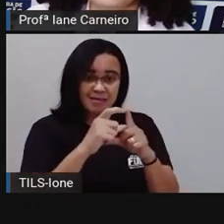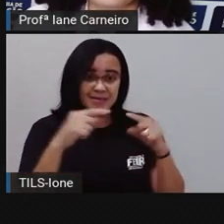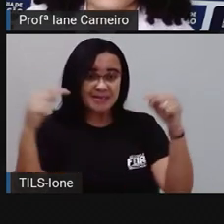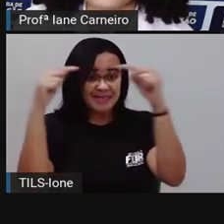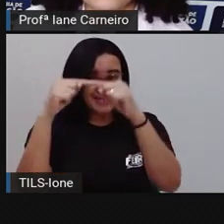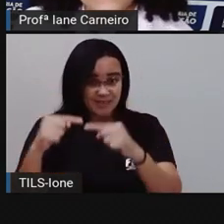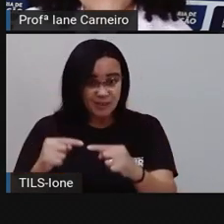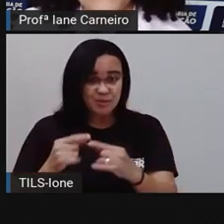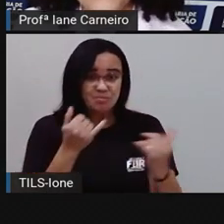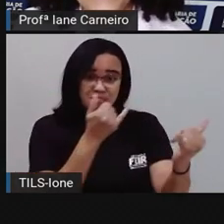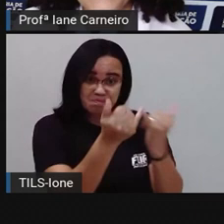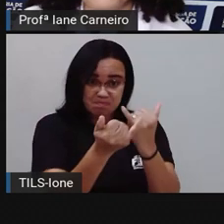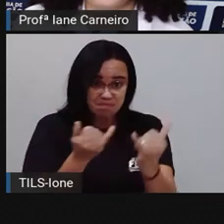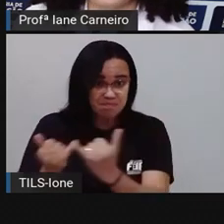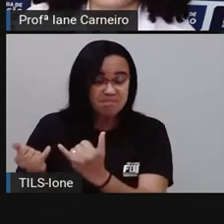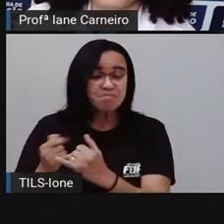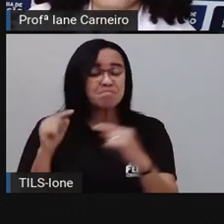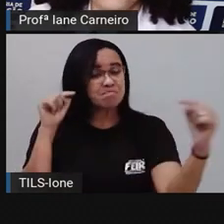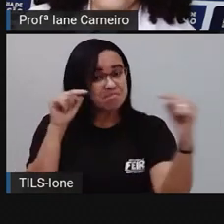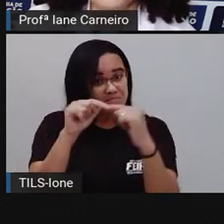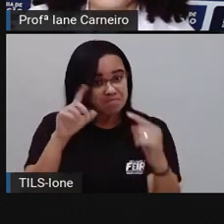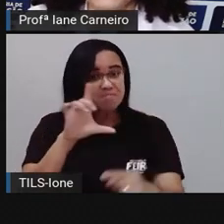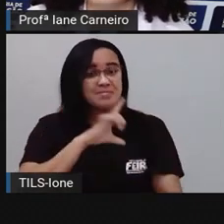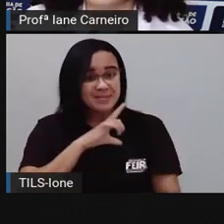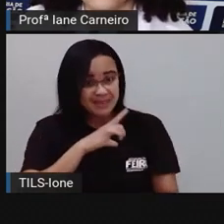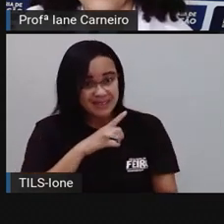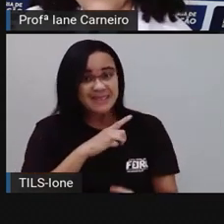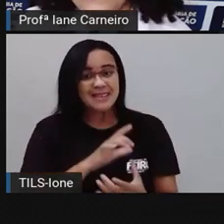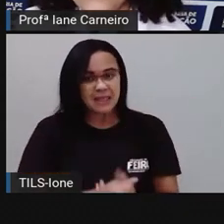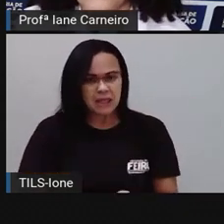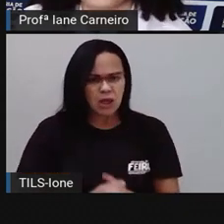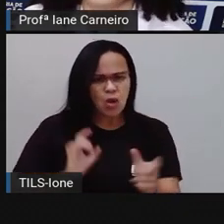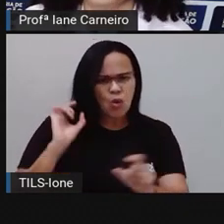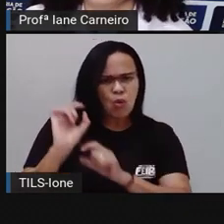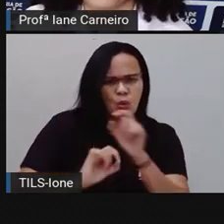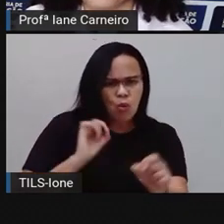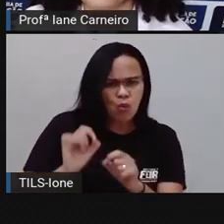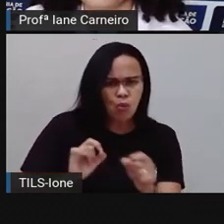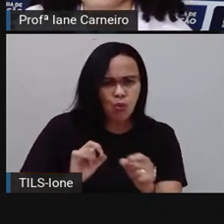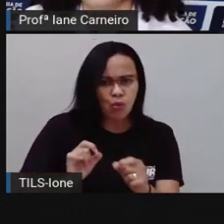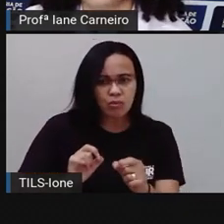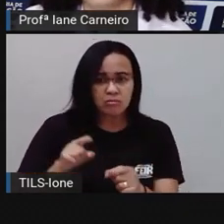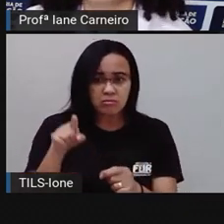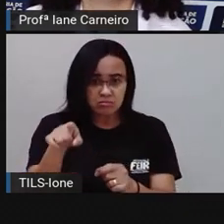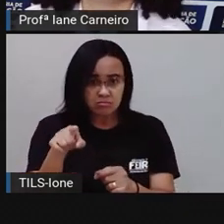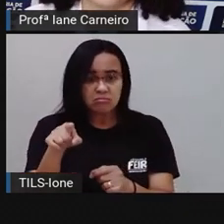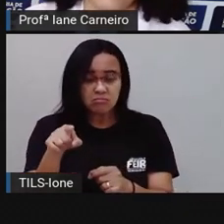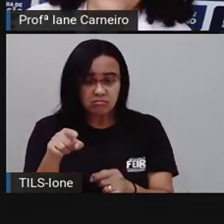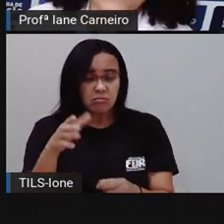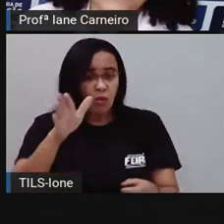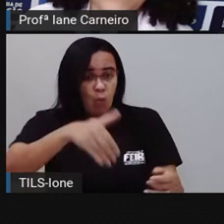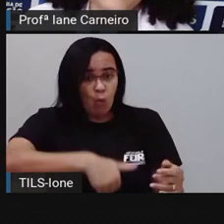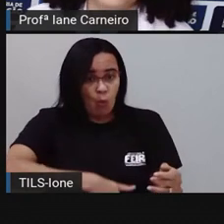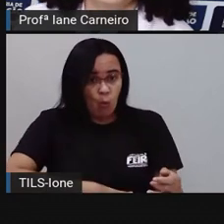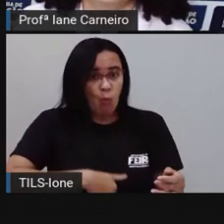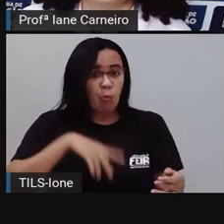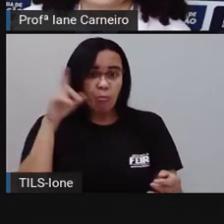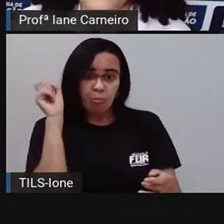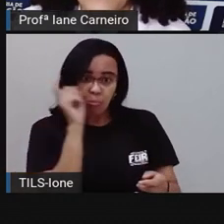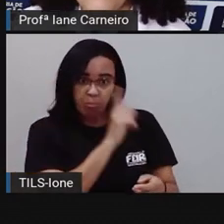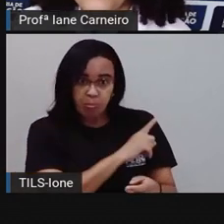com dezembro, né? O que é de nós? Rima com fome feroz, né?